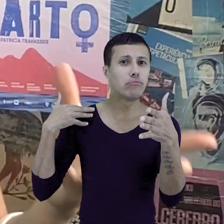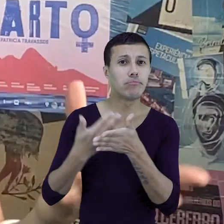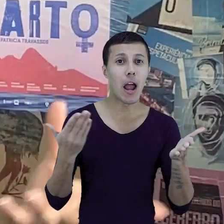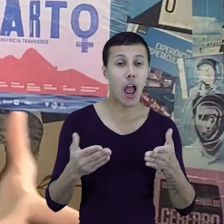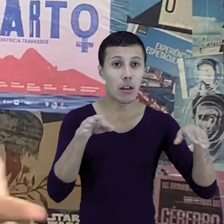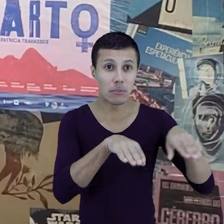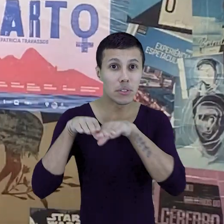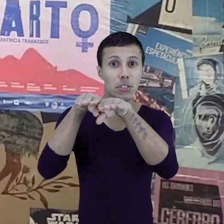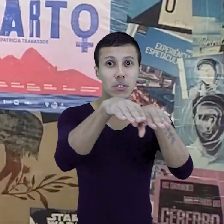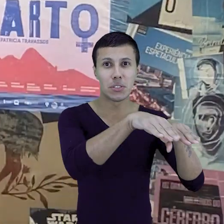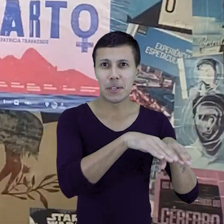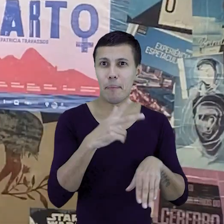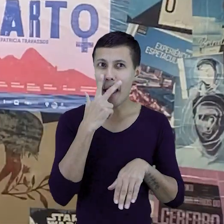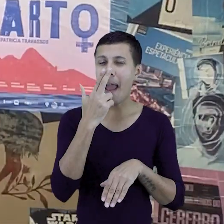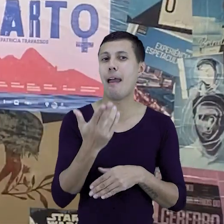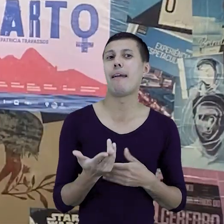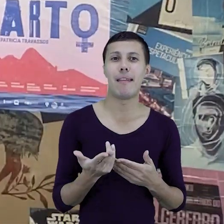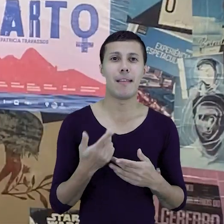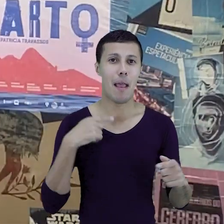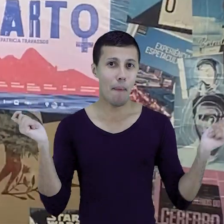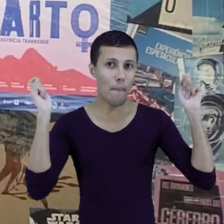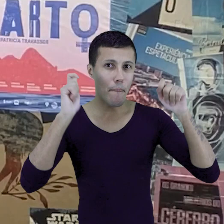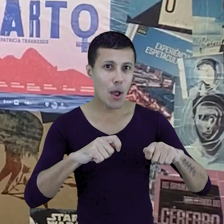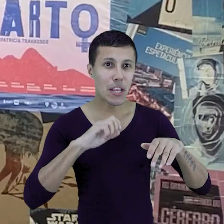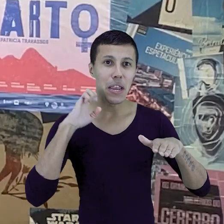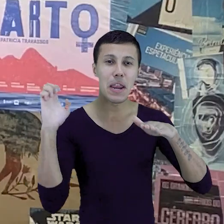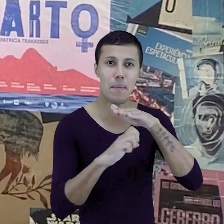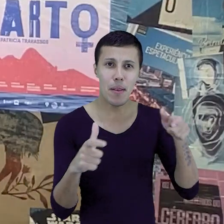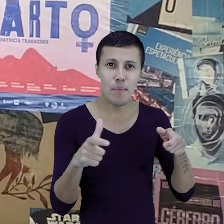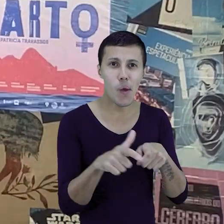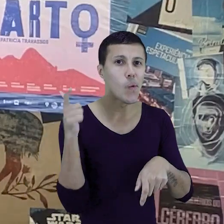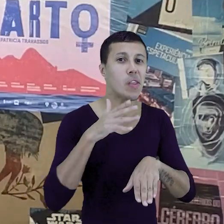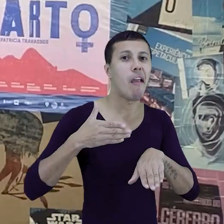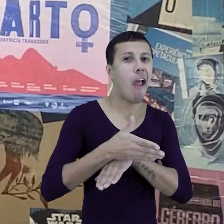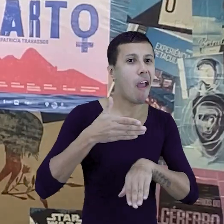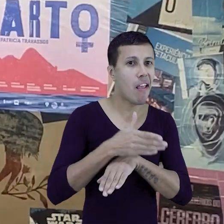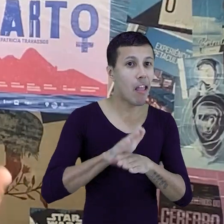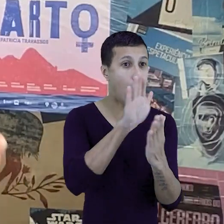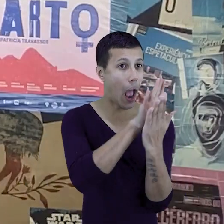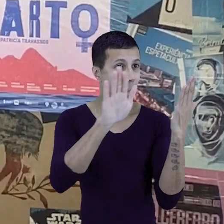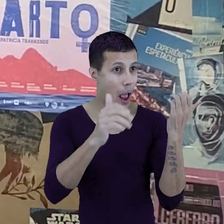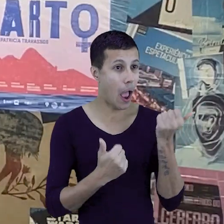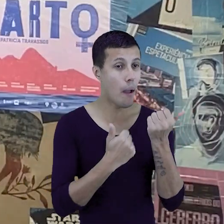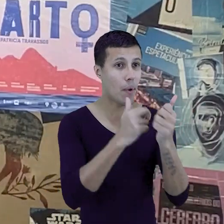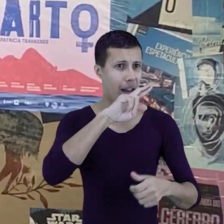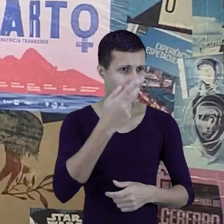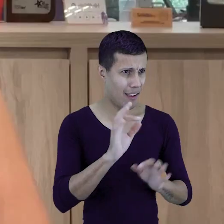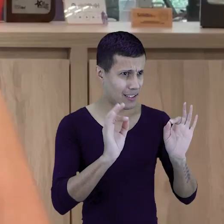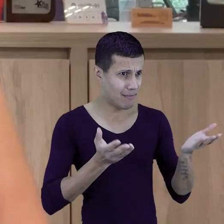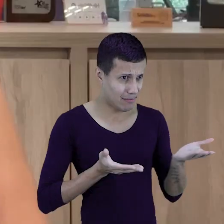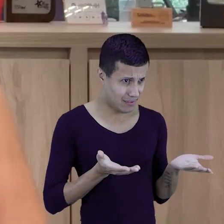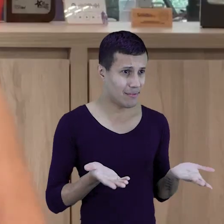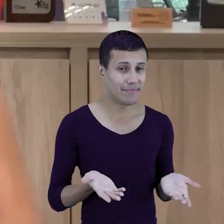democratização, de uma certa forma, né? A possibilidade de pequenas empresas terem acesso a plataformas a esse tipo de serviço?